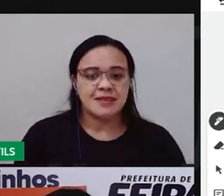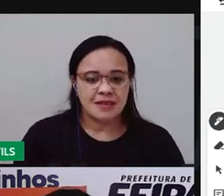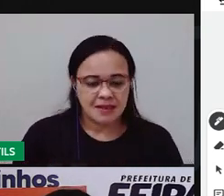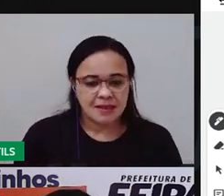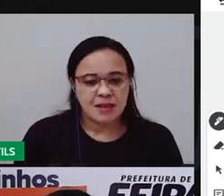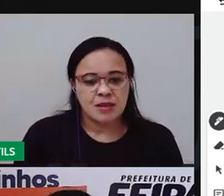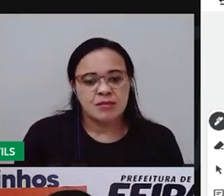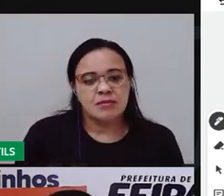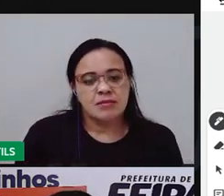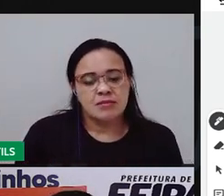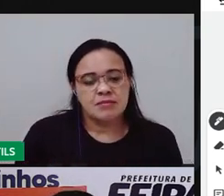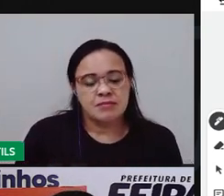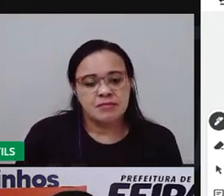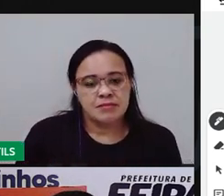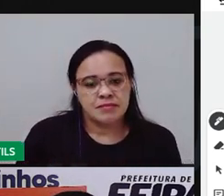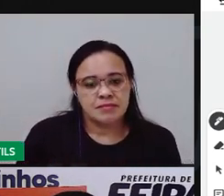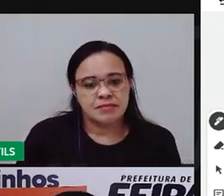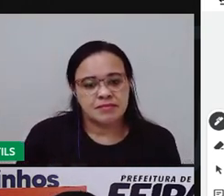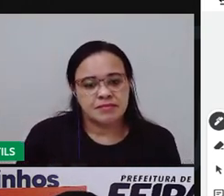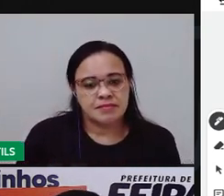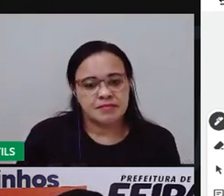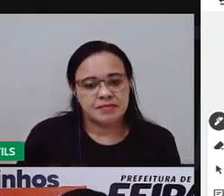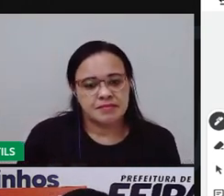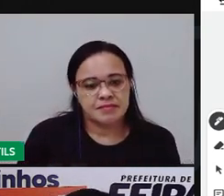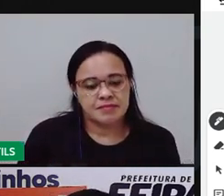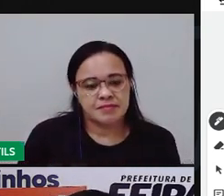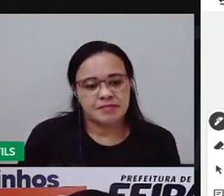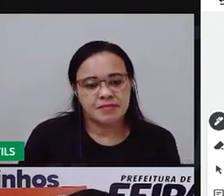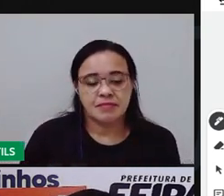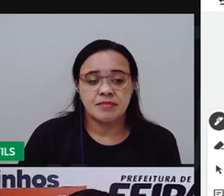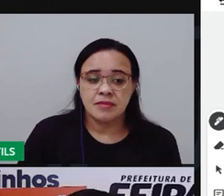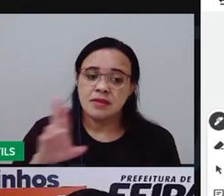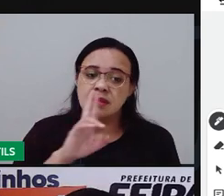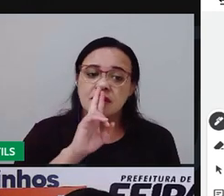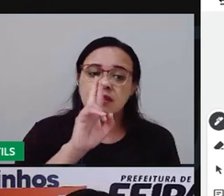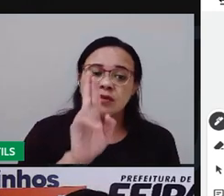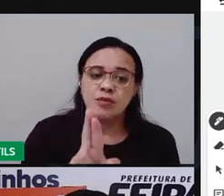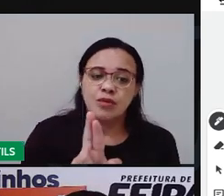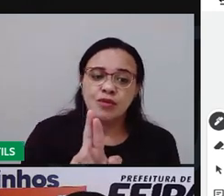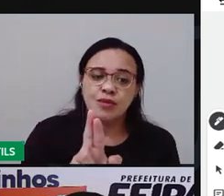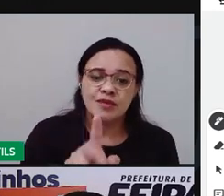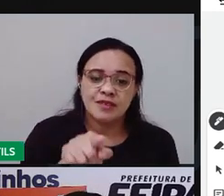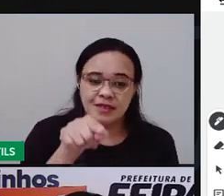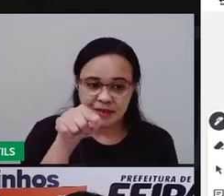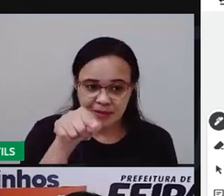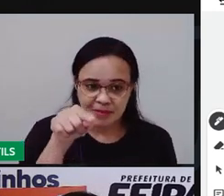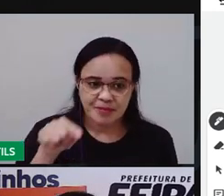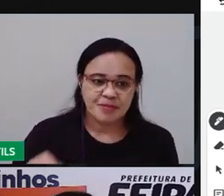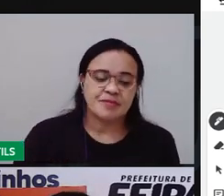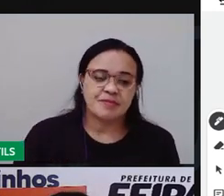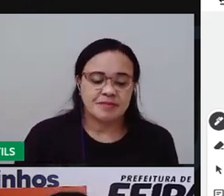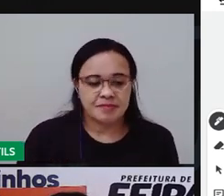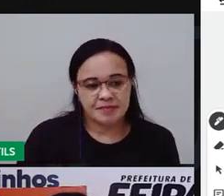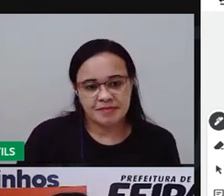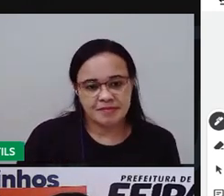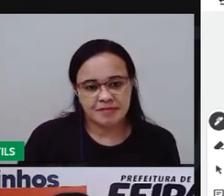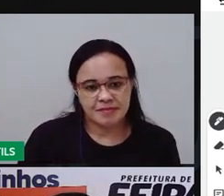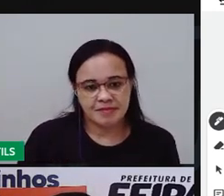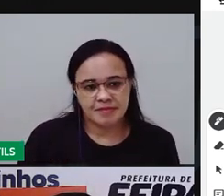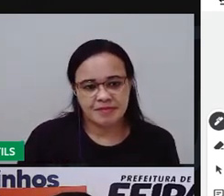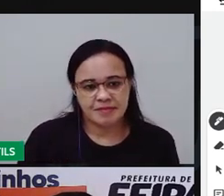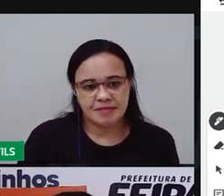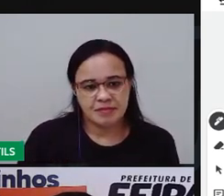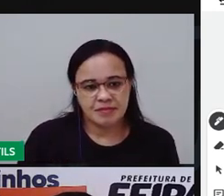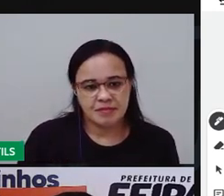Coloquei aqui um traçado embaixo. Porque aqui é é onde eu vou colocar o resultado dessa operação. Então, vamos colocar